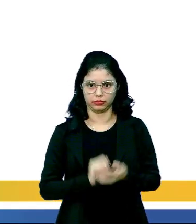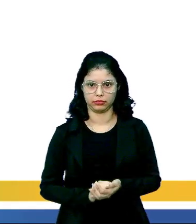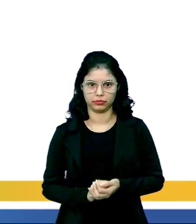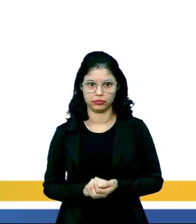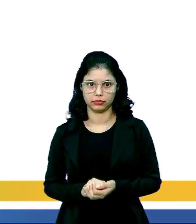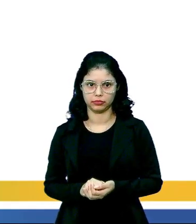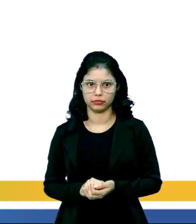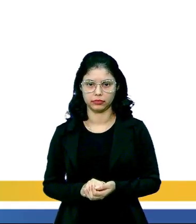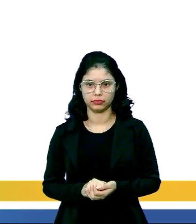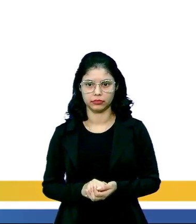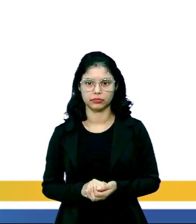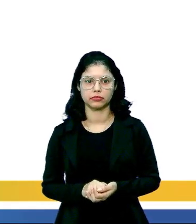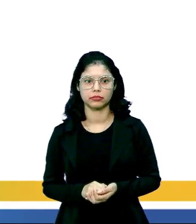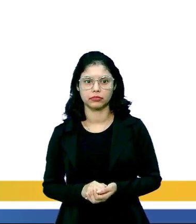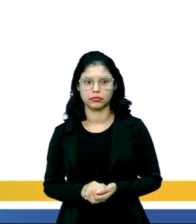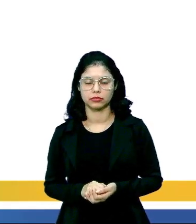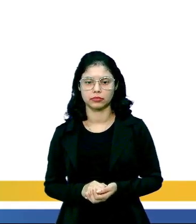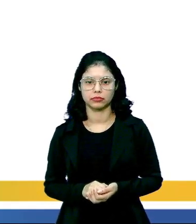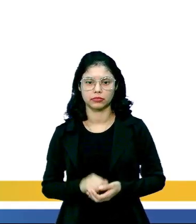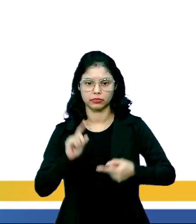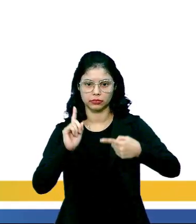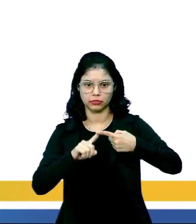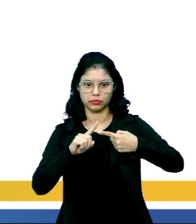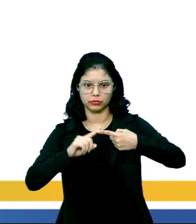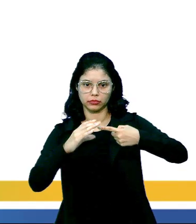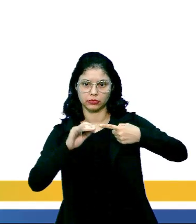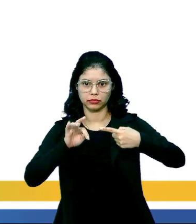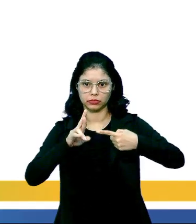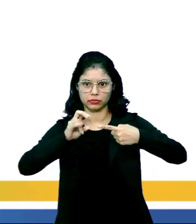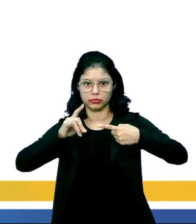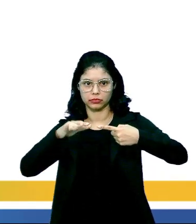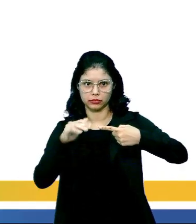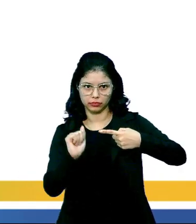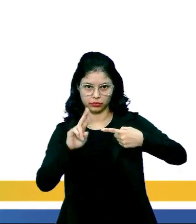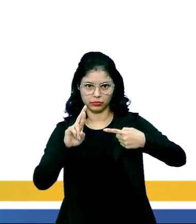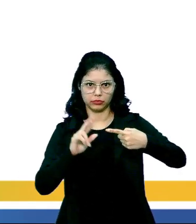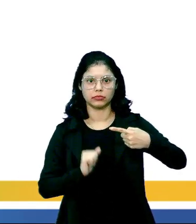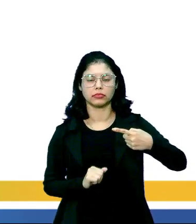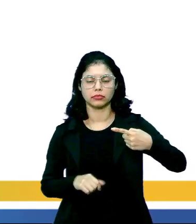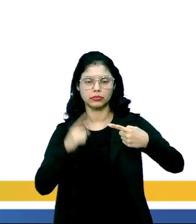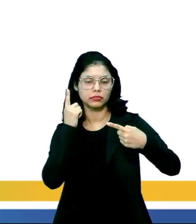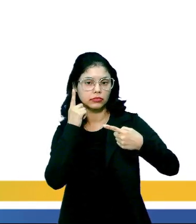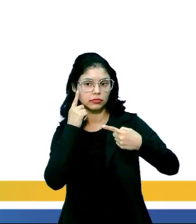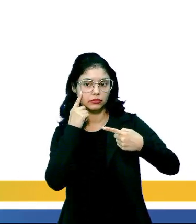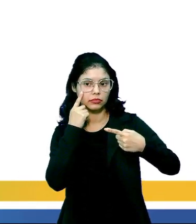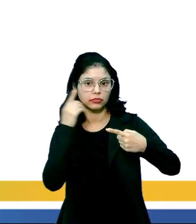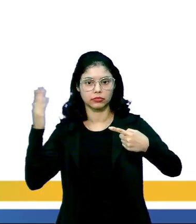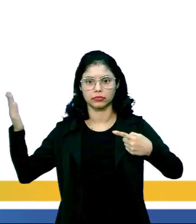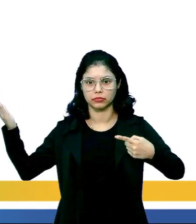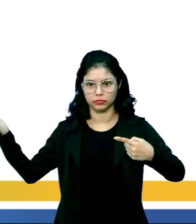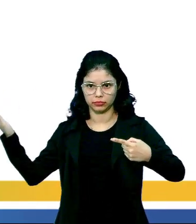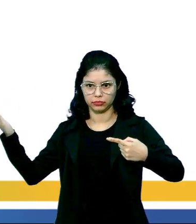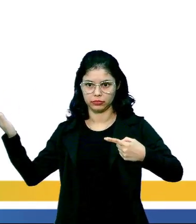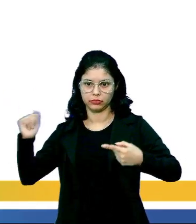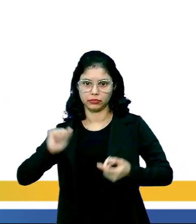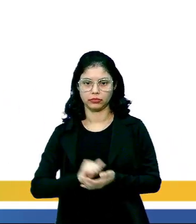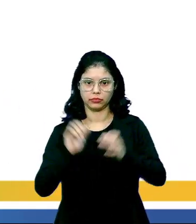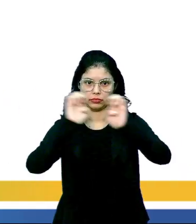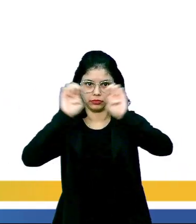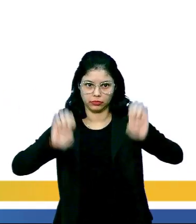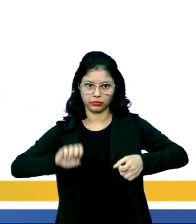Pode ser a transpiração cuticular. Como você tá vendo na imagem, pessoal, a cutícula aí, a primeira